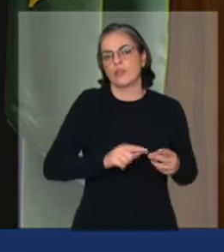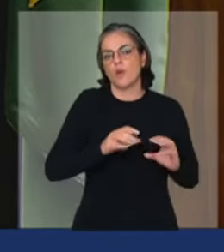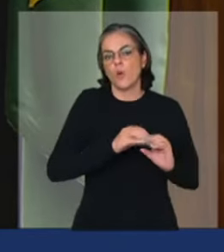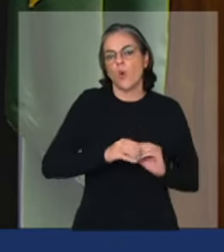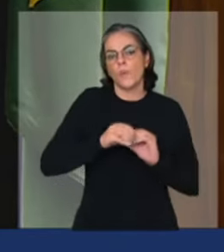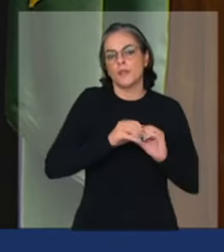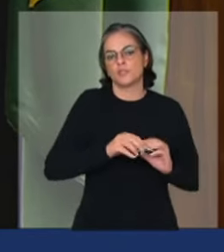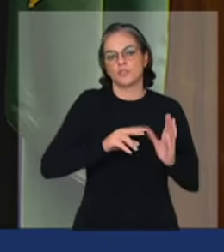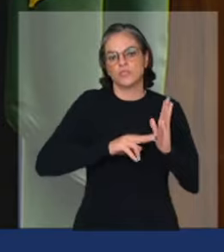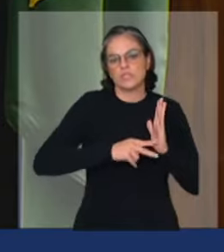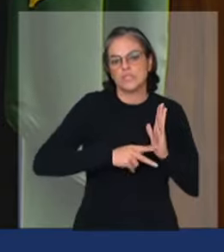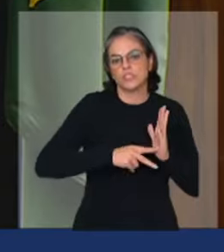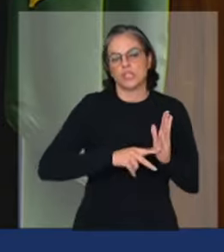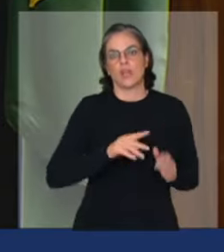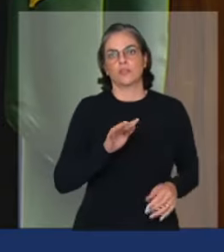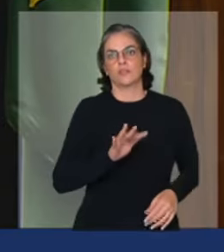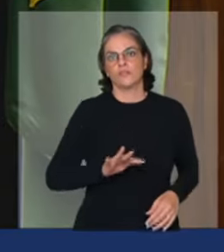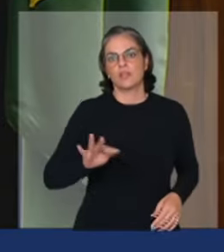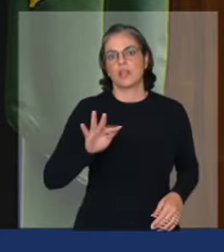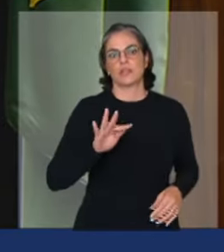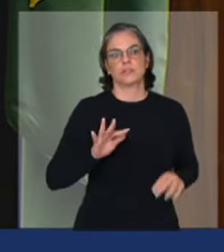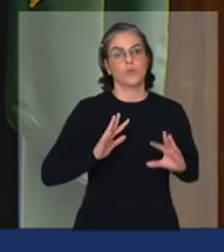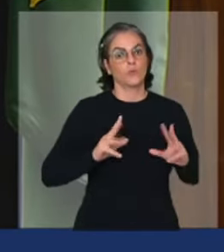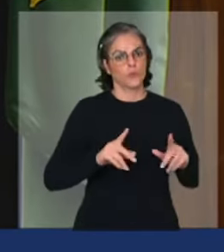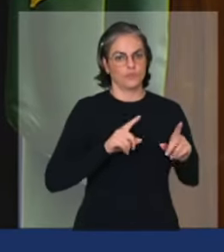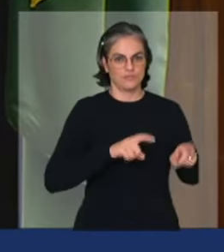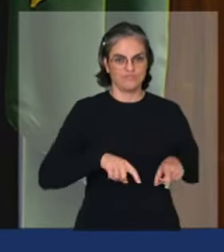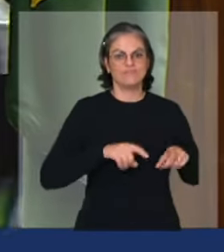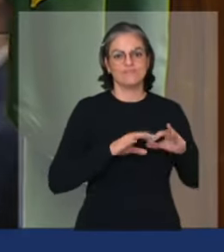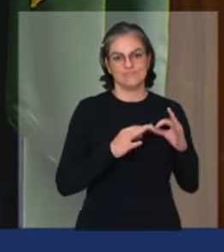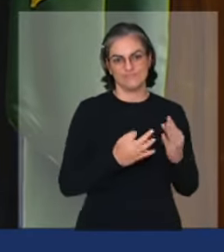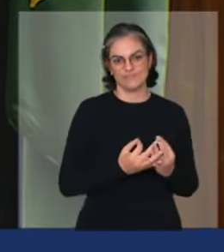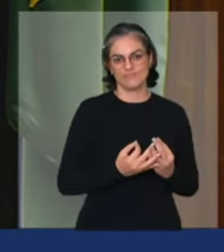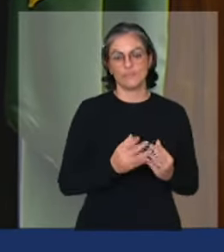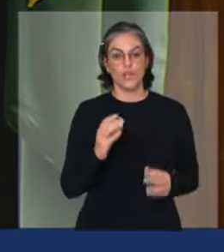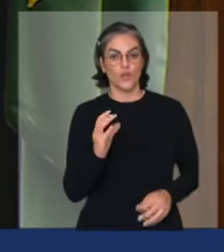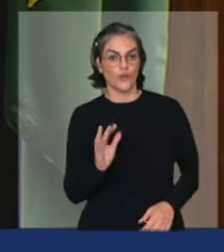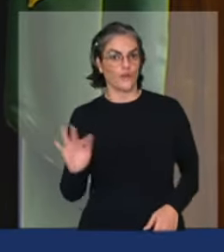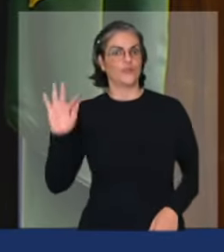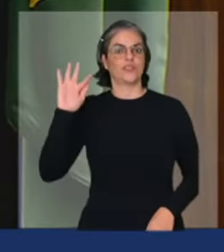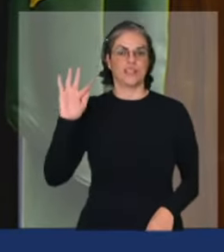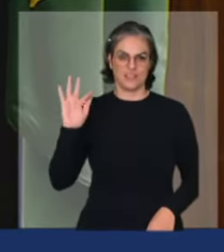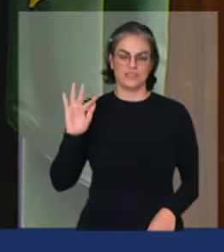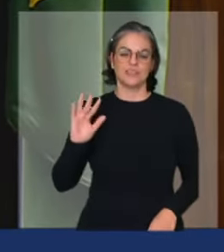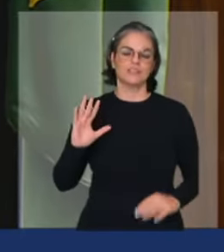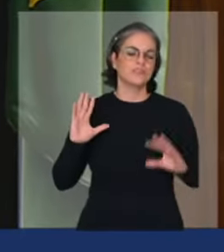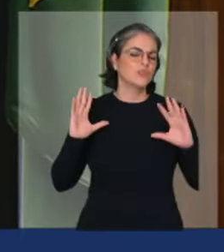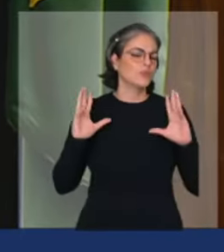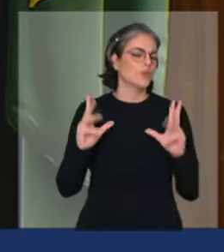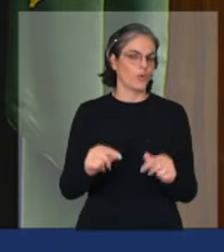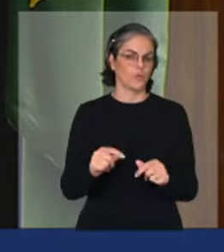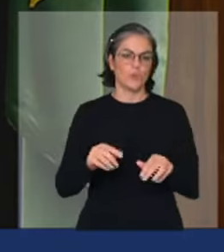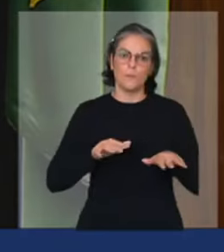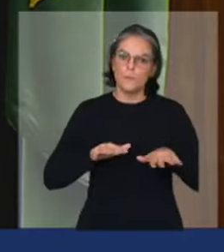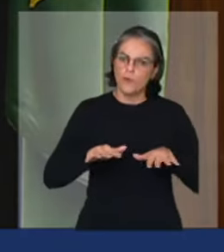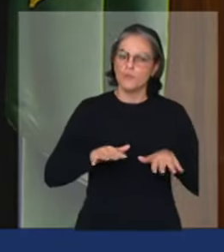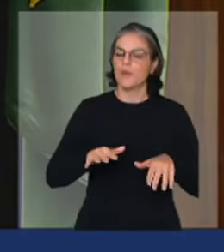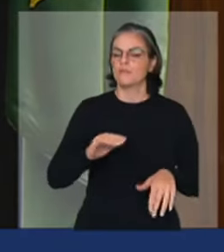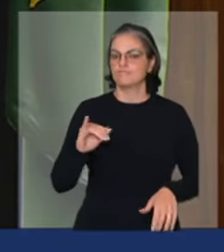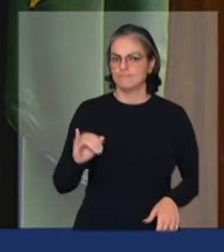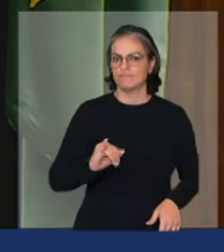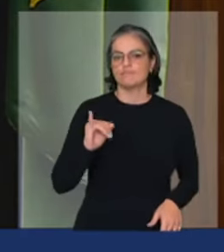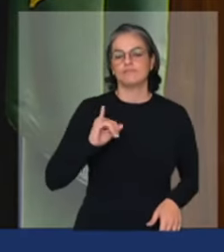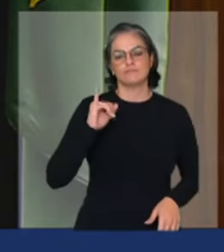sindicatos das federações das confederações de todo esse movimento que os agricultores familiares